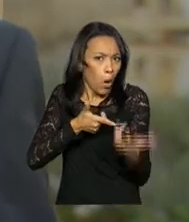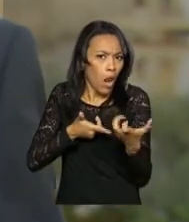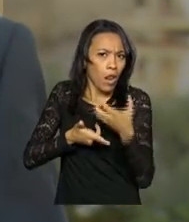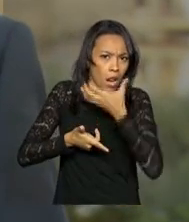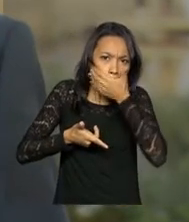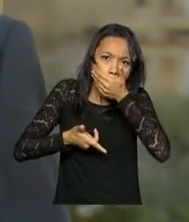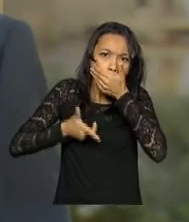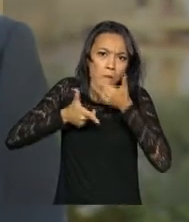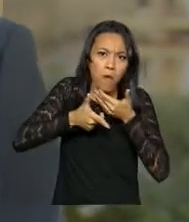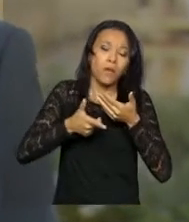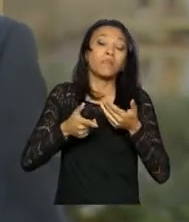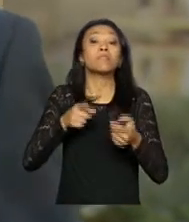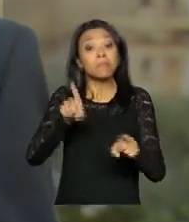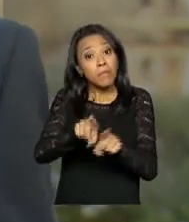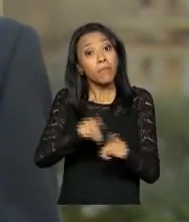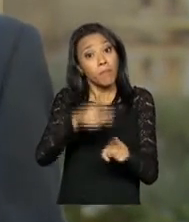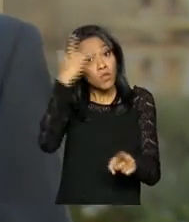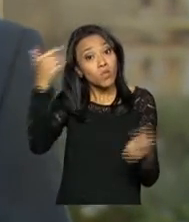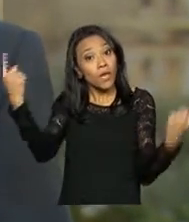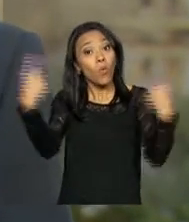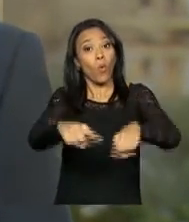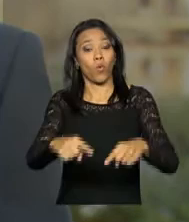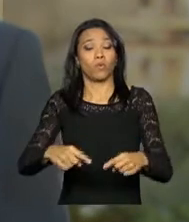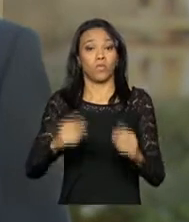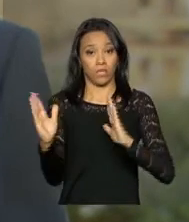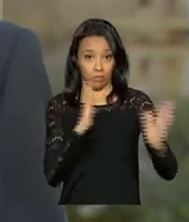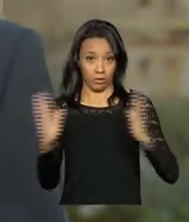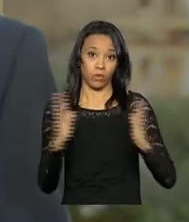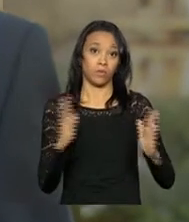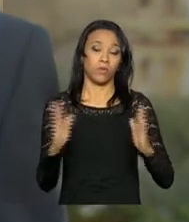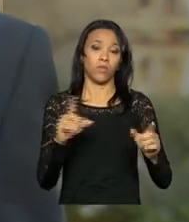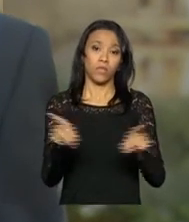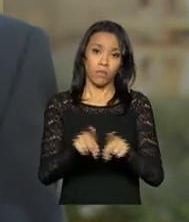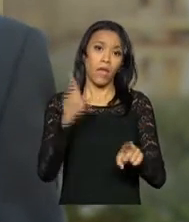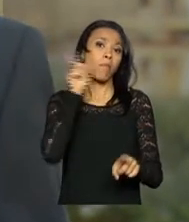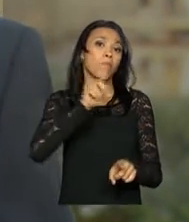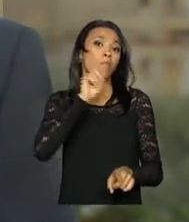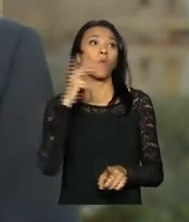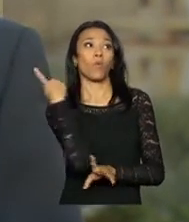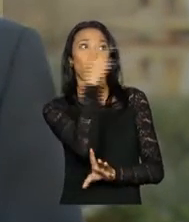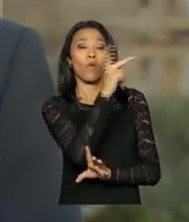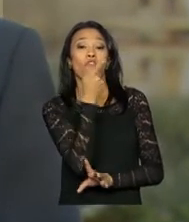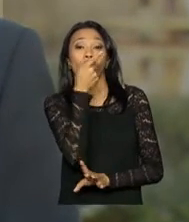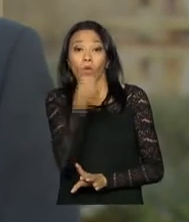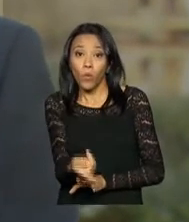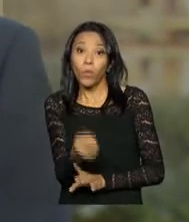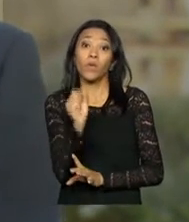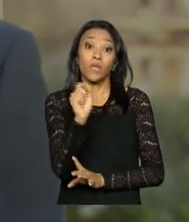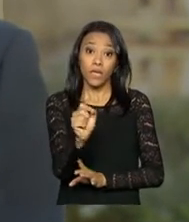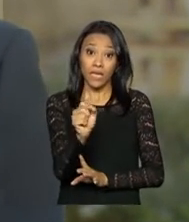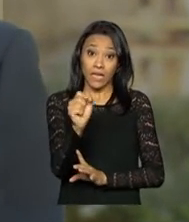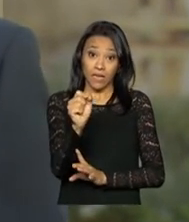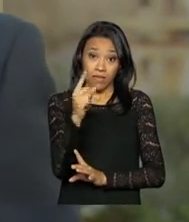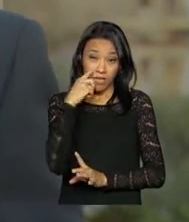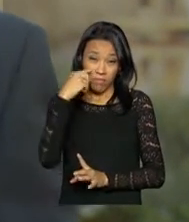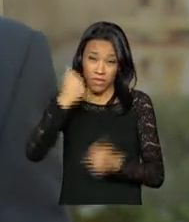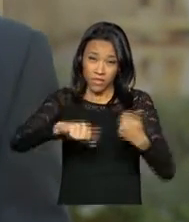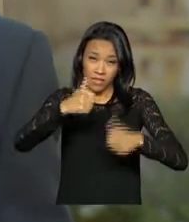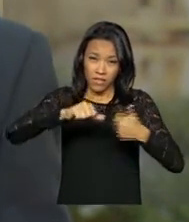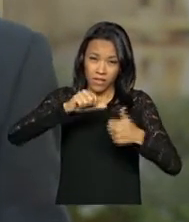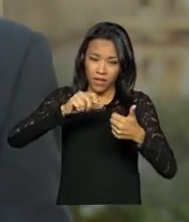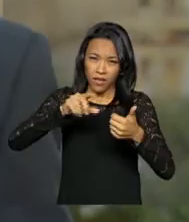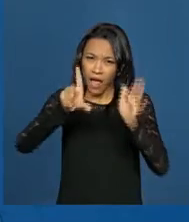contra militantes contrários ao regime. A Corte Interamericana de Direitos Humanos diz que a discussão sobre a revisão da lei